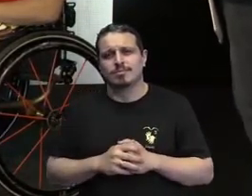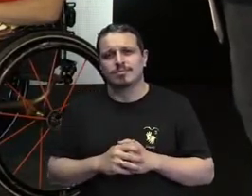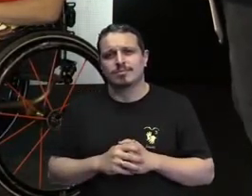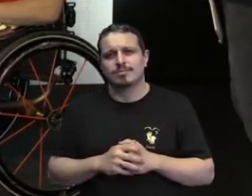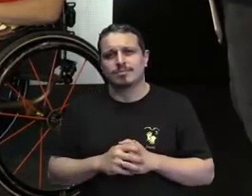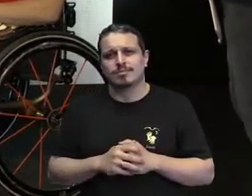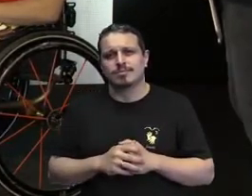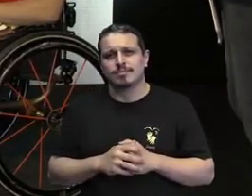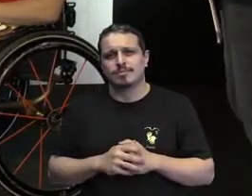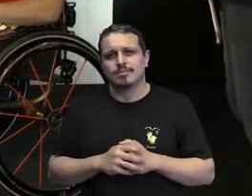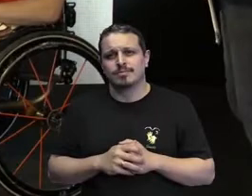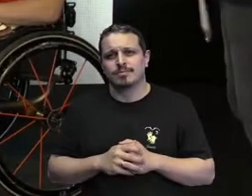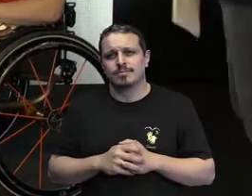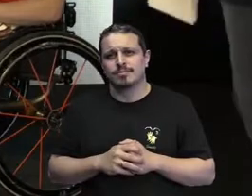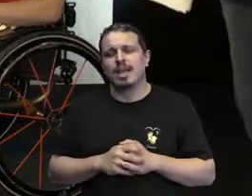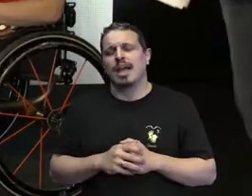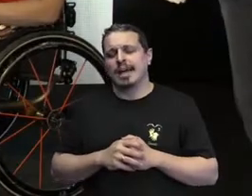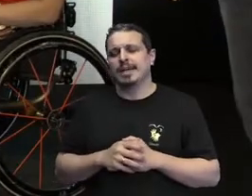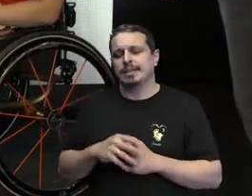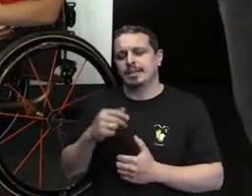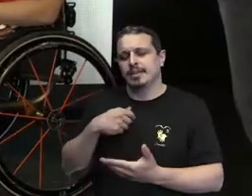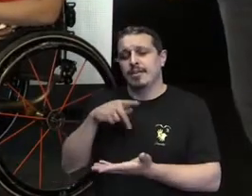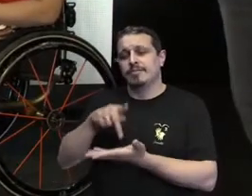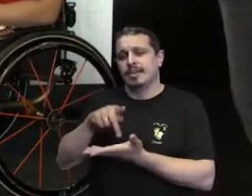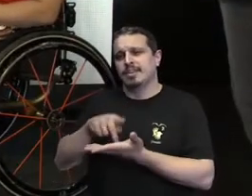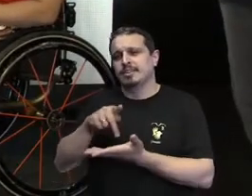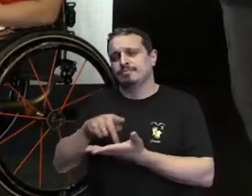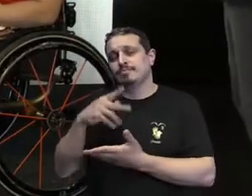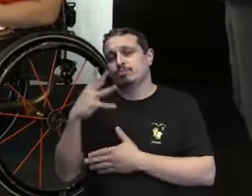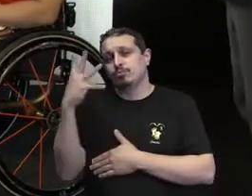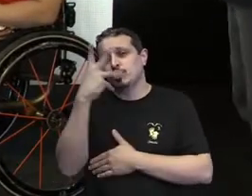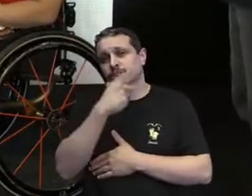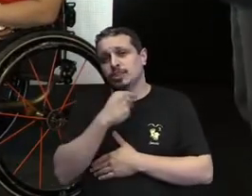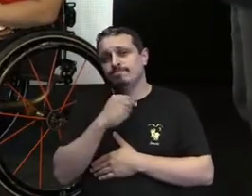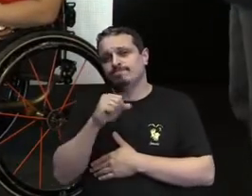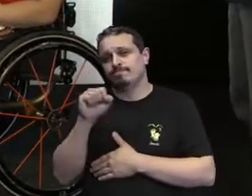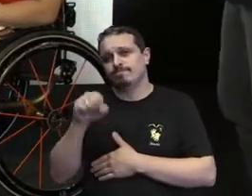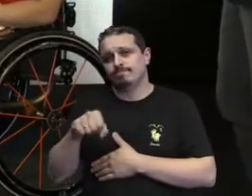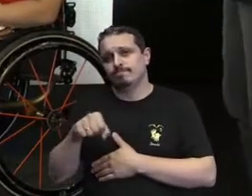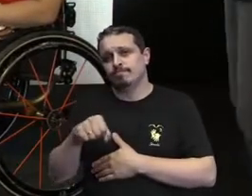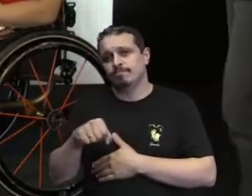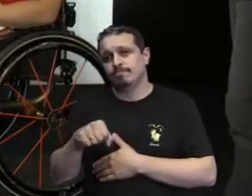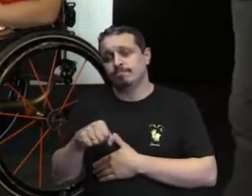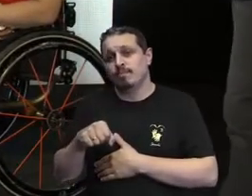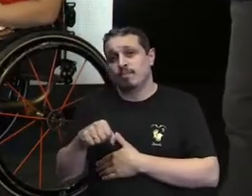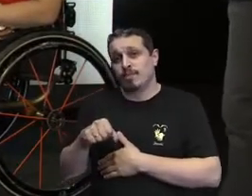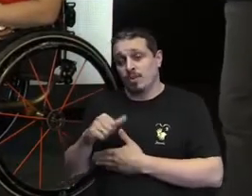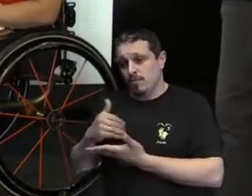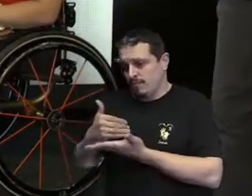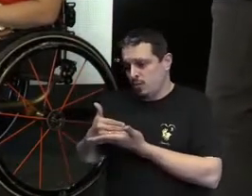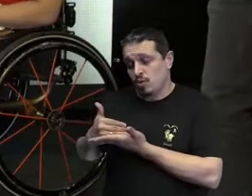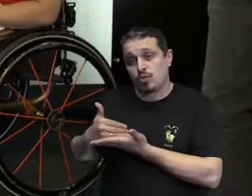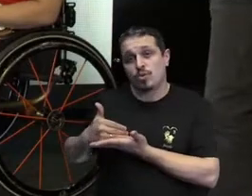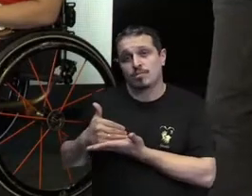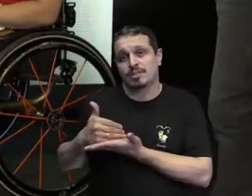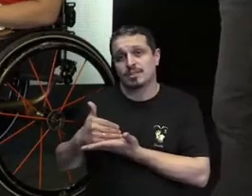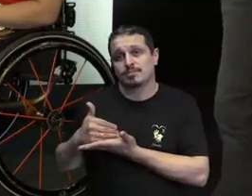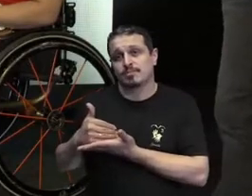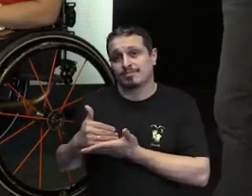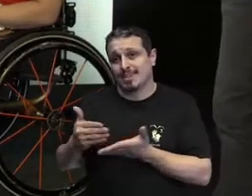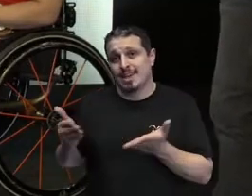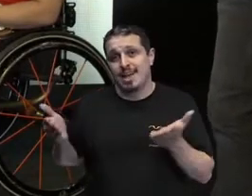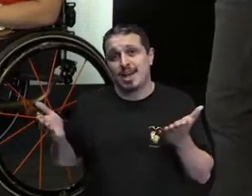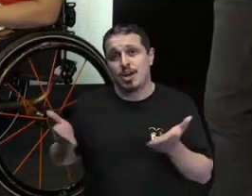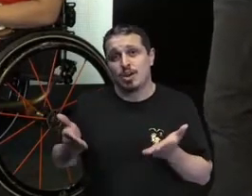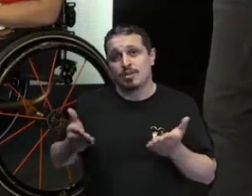É, e isso é muito lindo, assim, porque quando eu cheguei era tudo mato, sabe? E agora, assim, a gente vê tantas